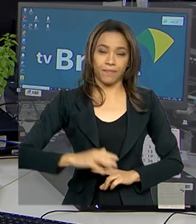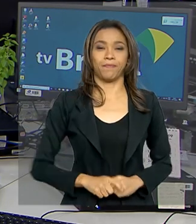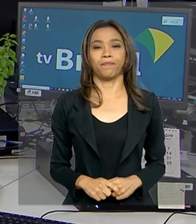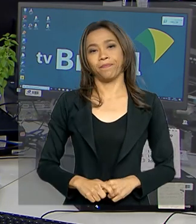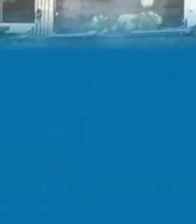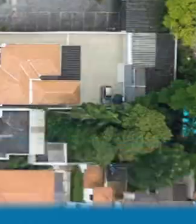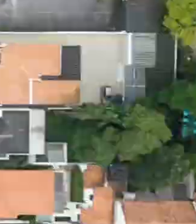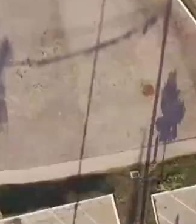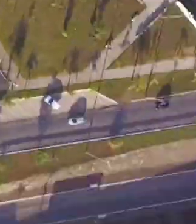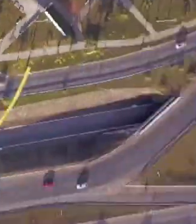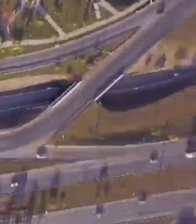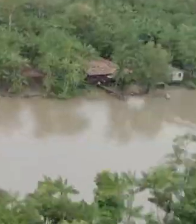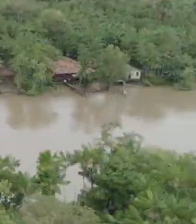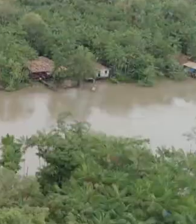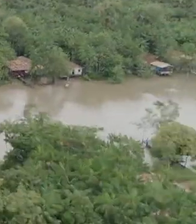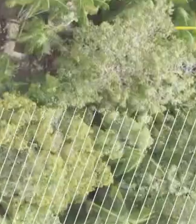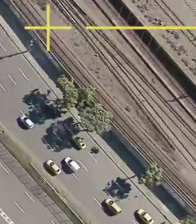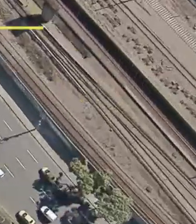lá!